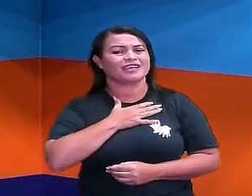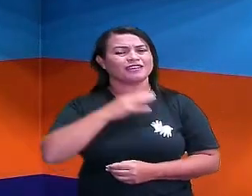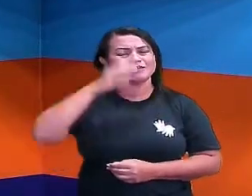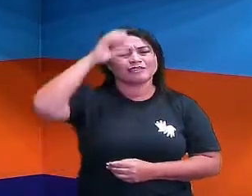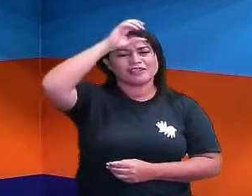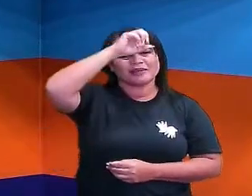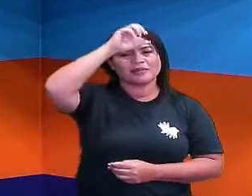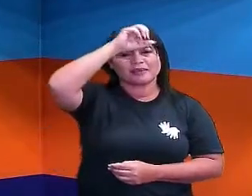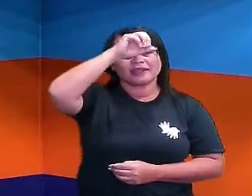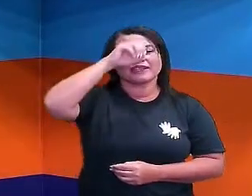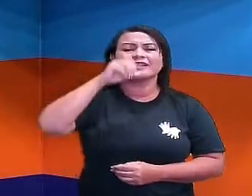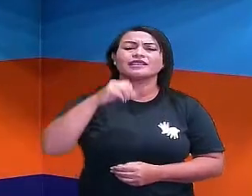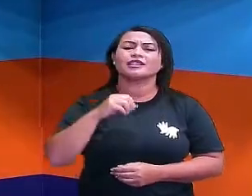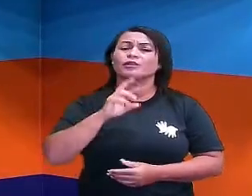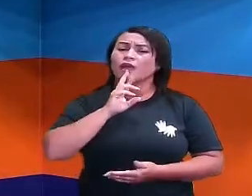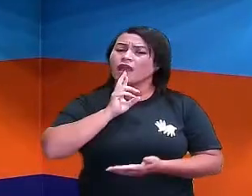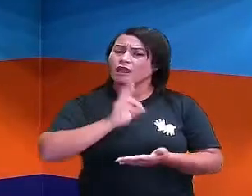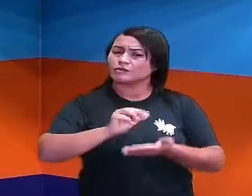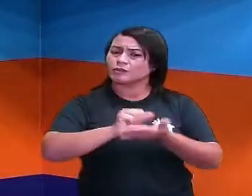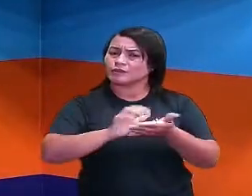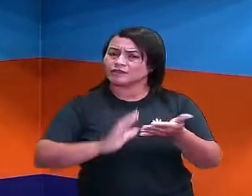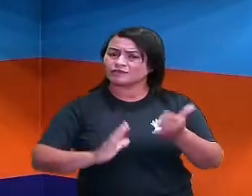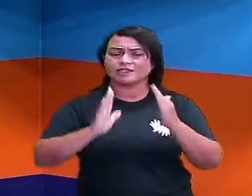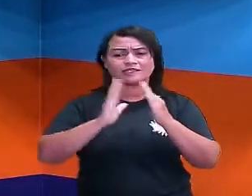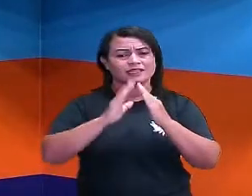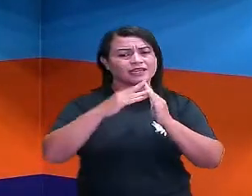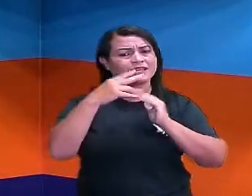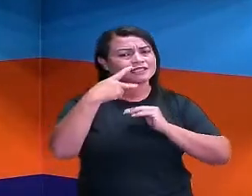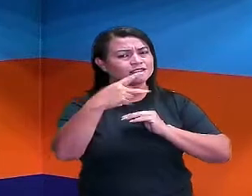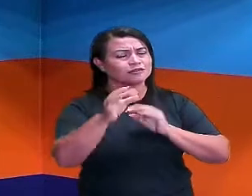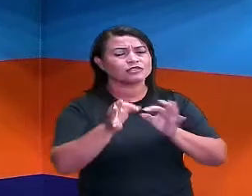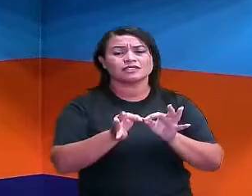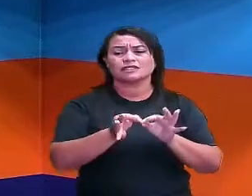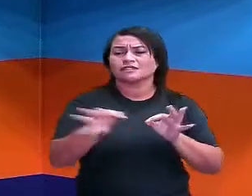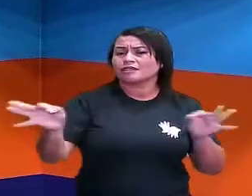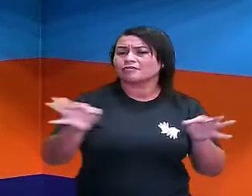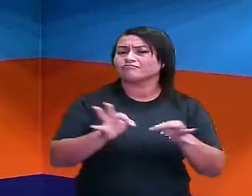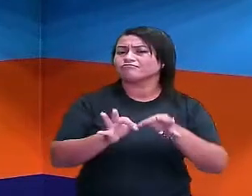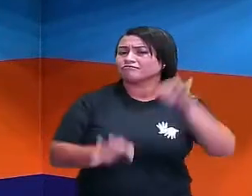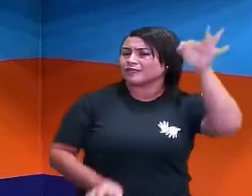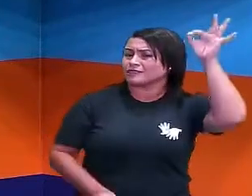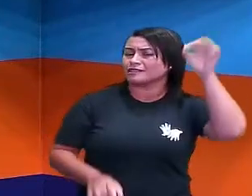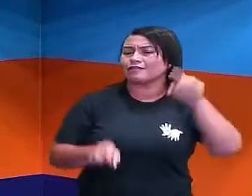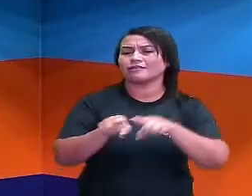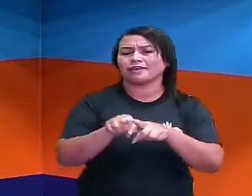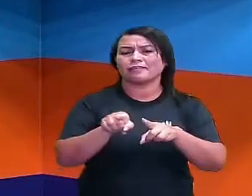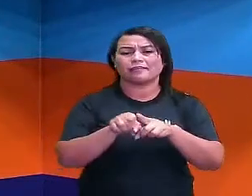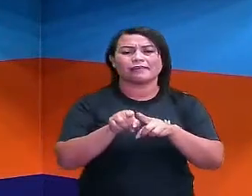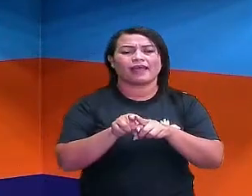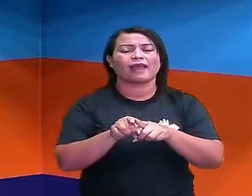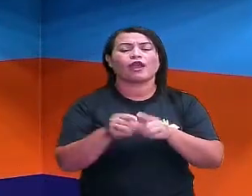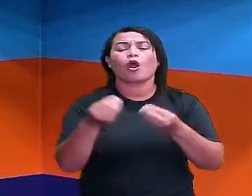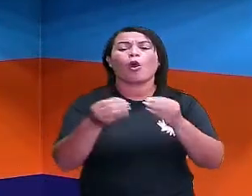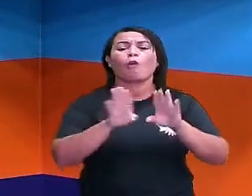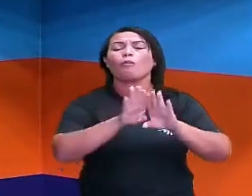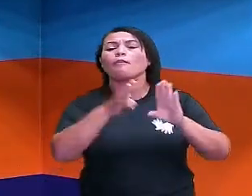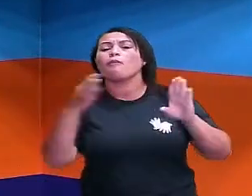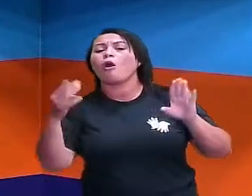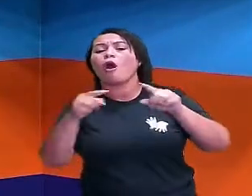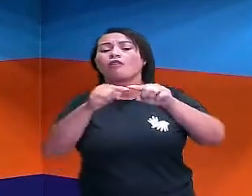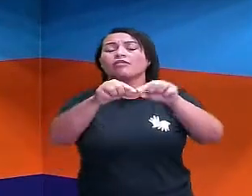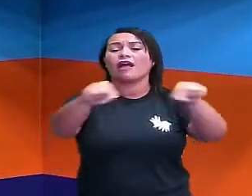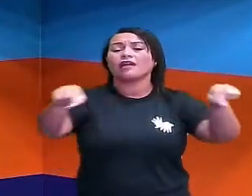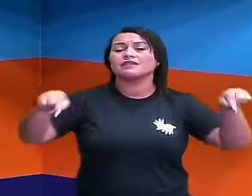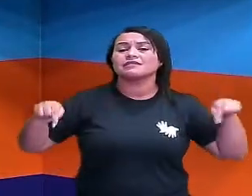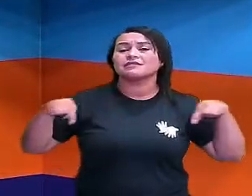aprendido. Façam aí na casa de vocês a medição do tamanho da sala, do tamanho da porta. Primeiro